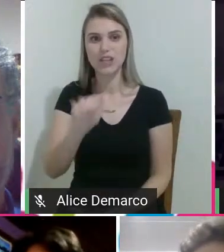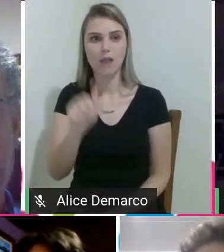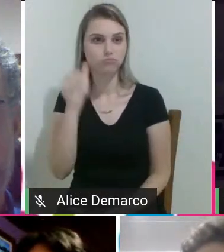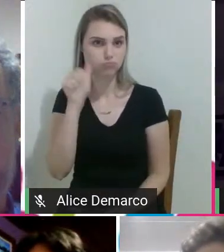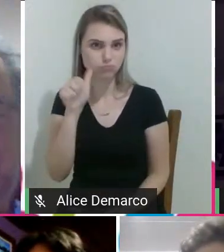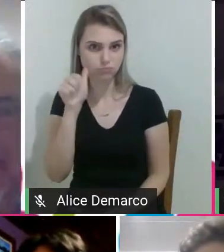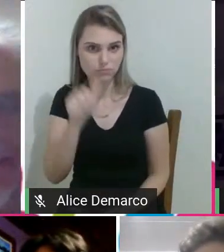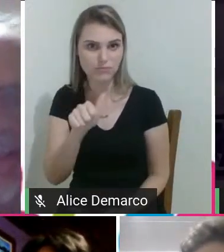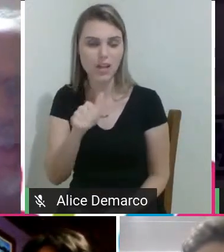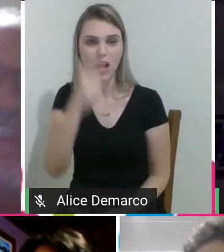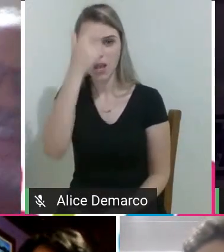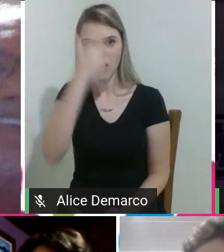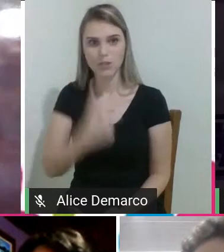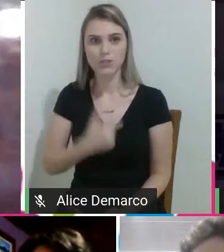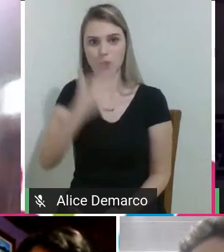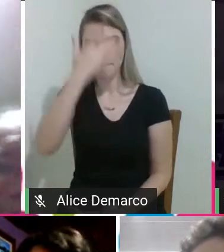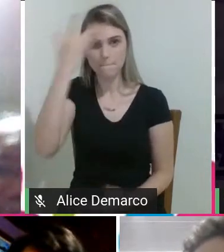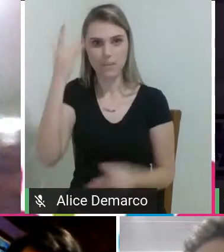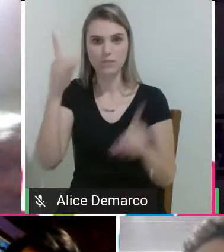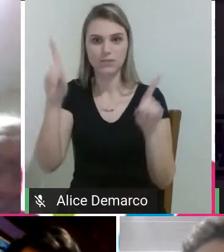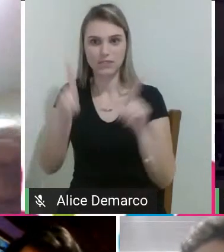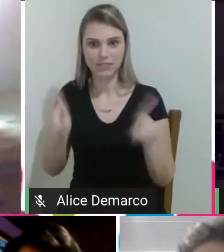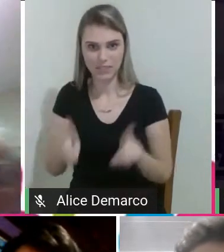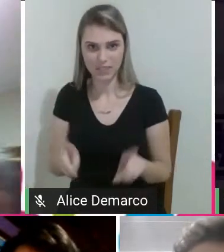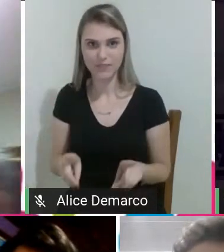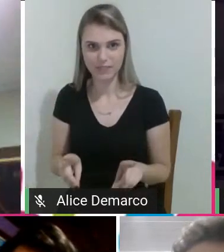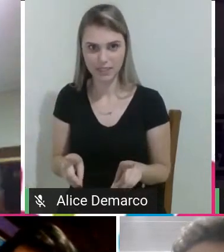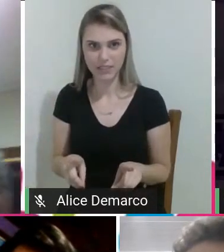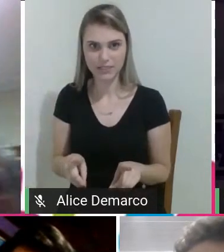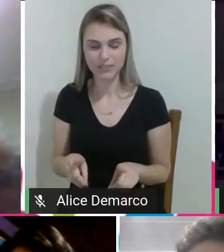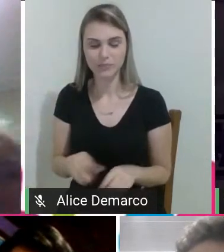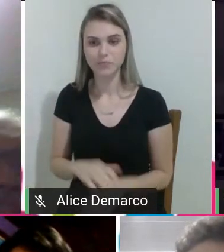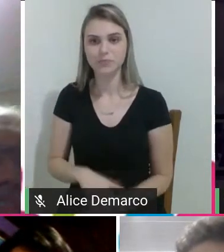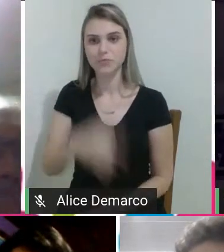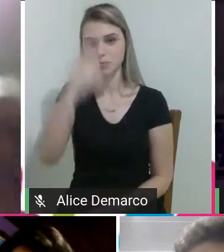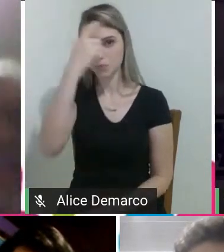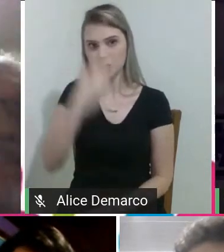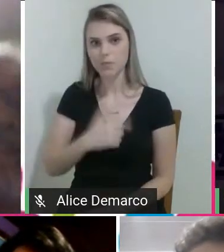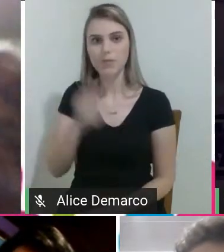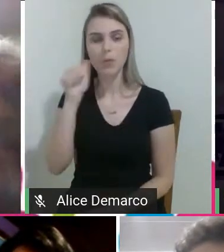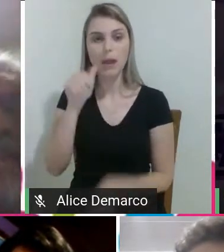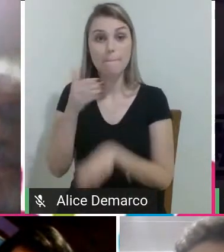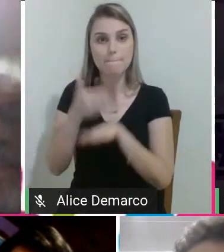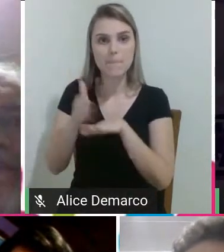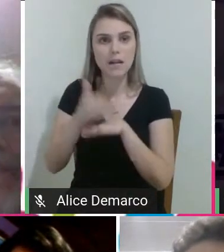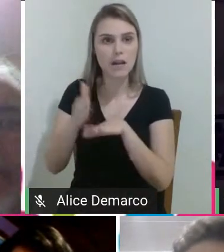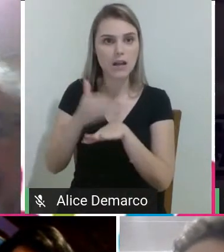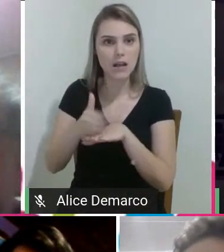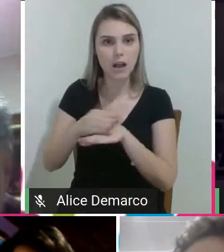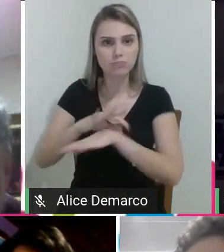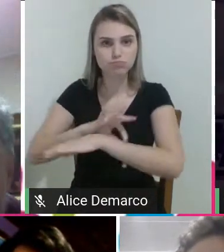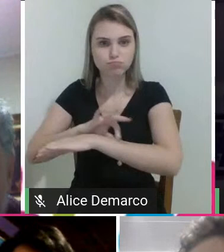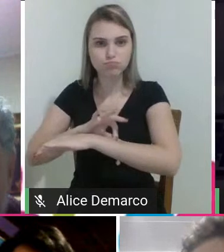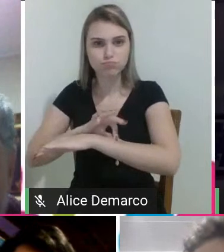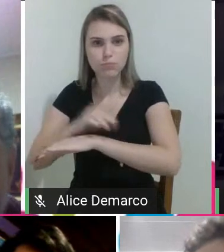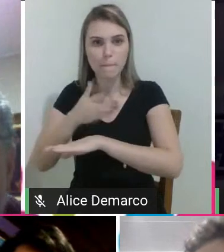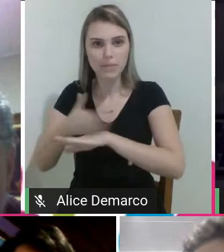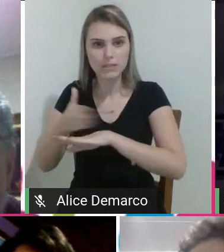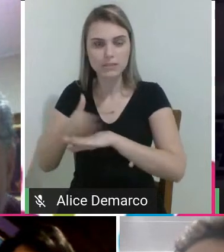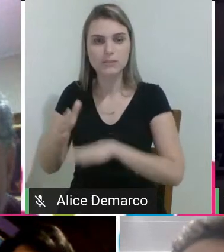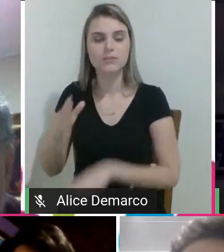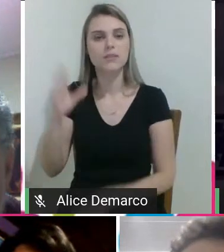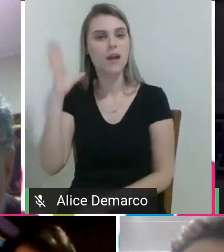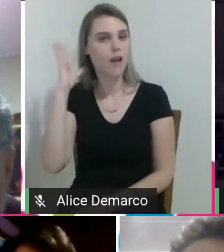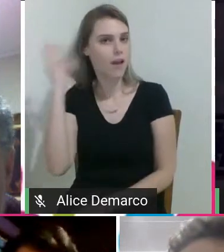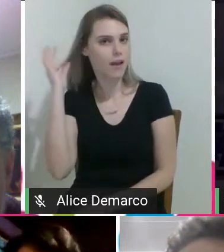eu sou uma pessoa com deficiência, eu sou uma mulher branca, de cabelos castanhos claros,